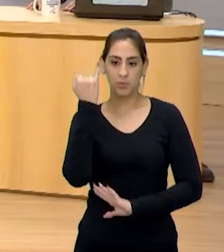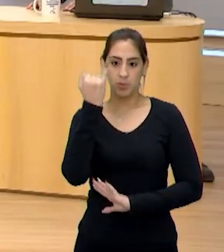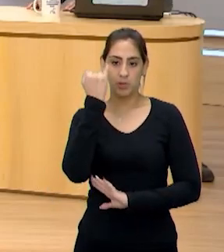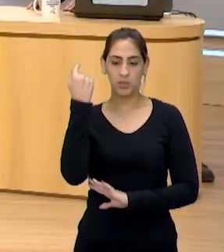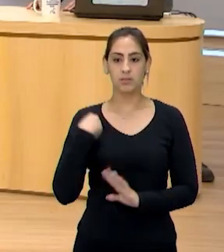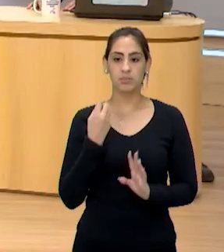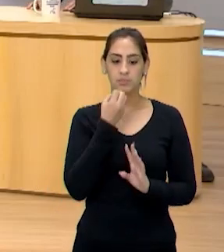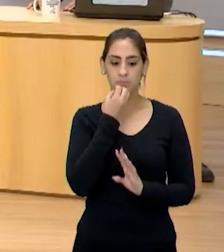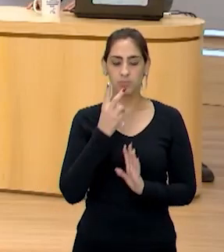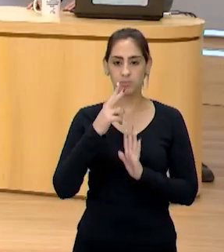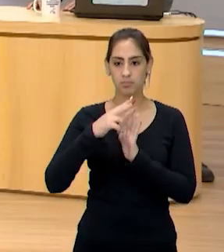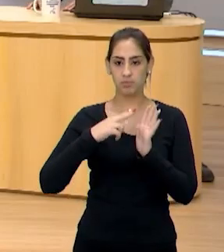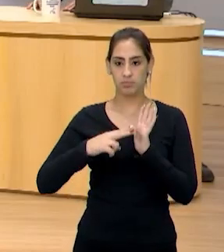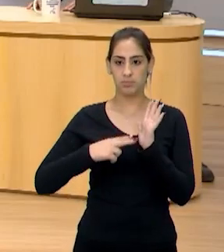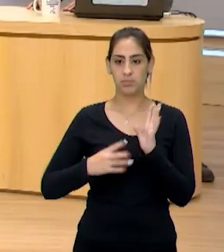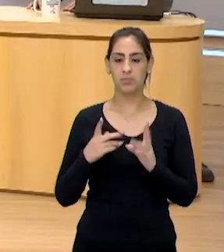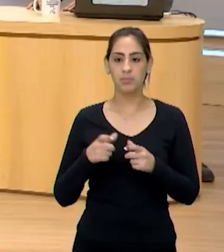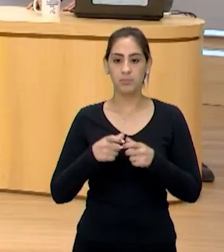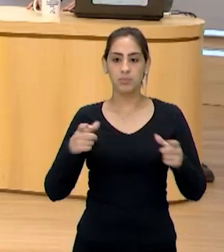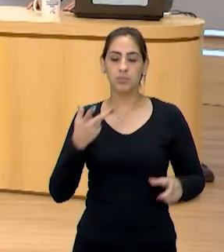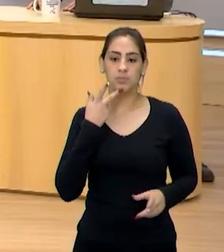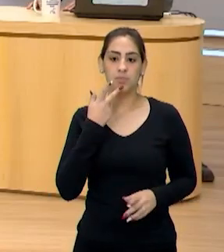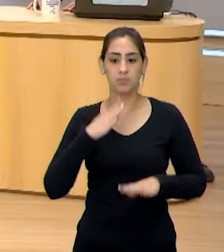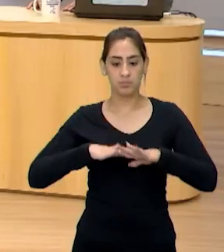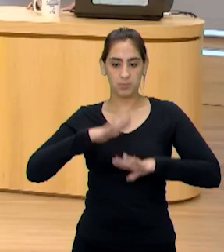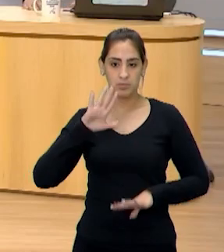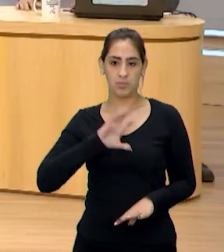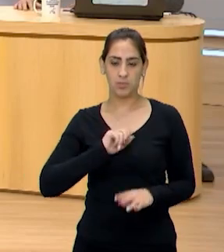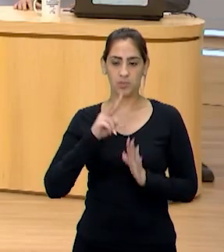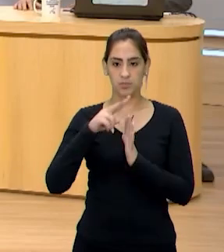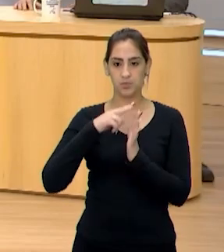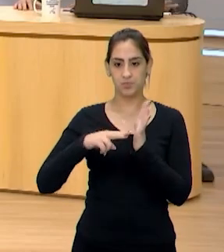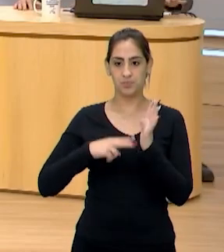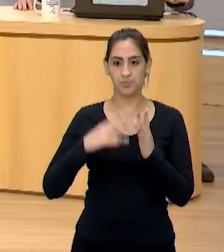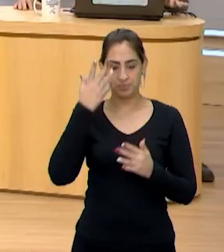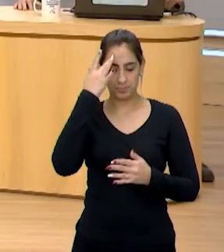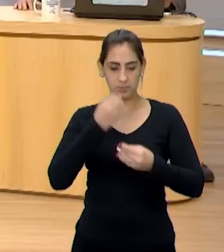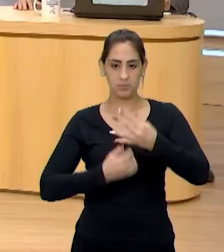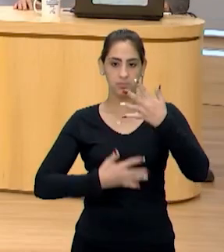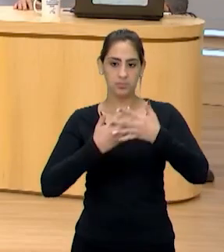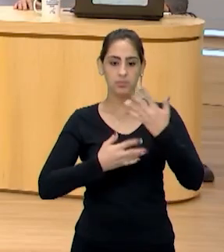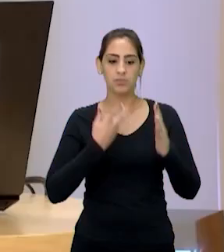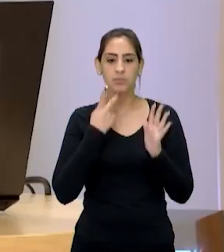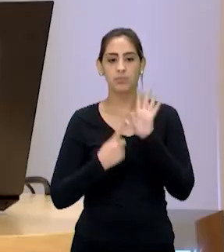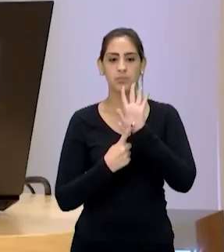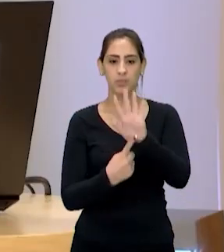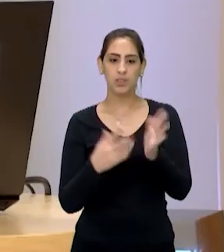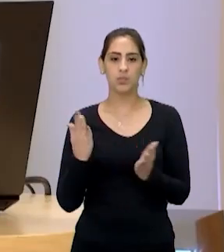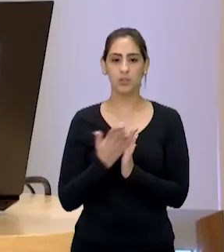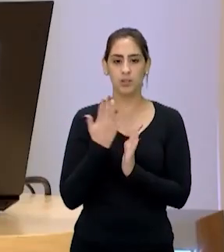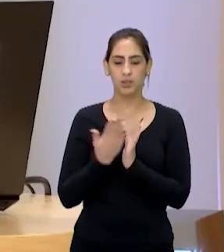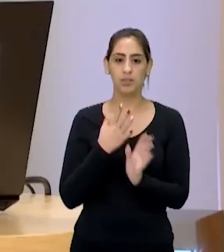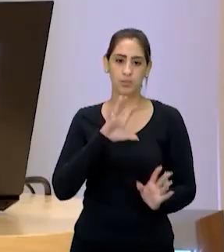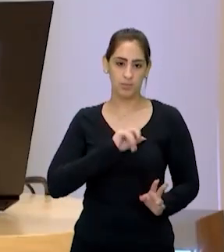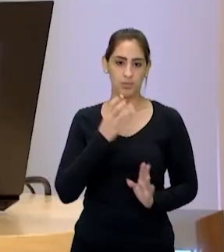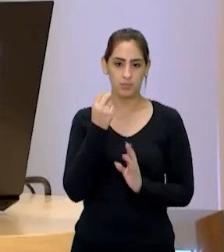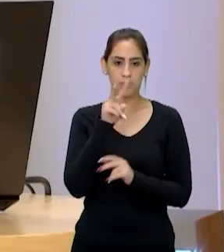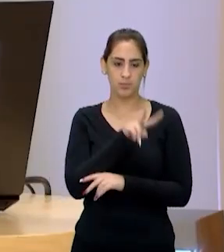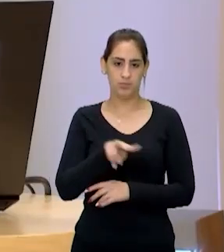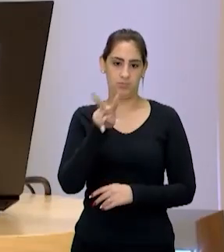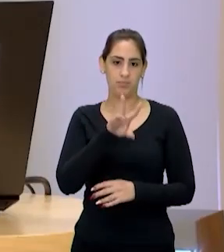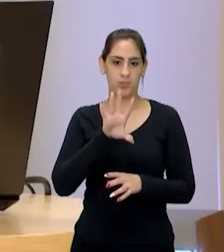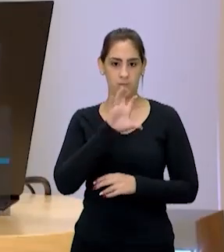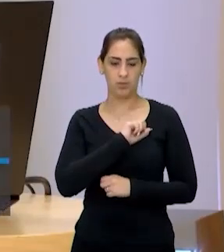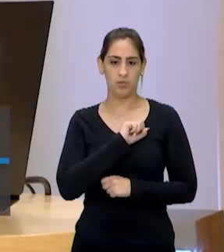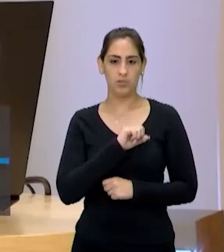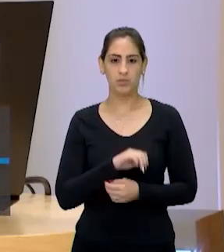importante ler, a maioria diz sim que gosta de ler, professores indicando livros aqui. Gostam de ler. Gostam de ler, só